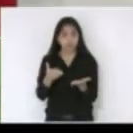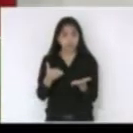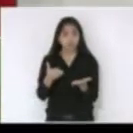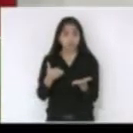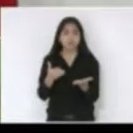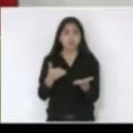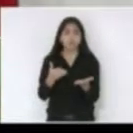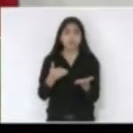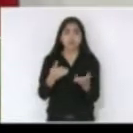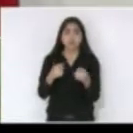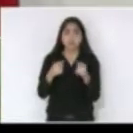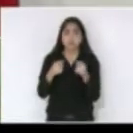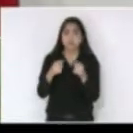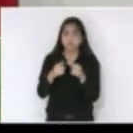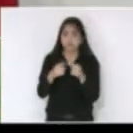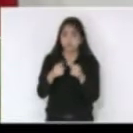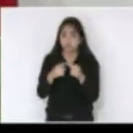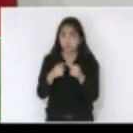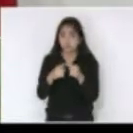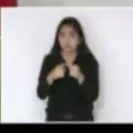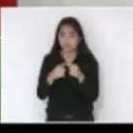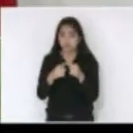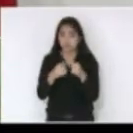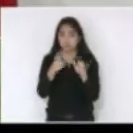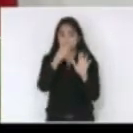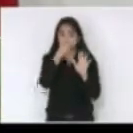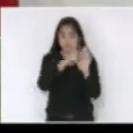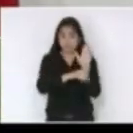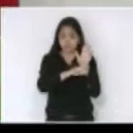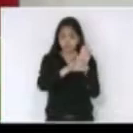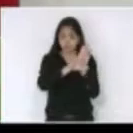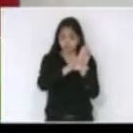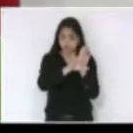em primeiro lugar eu devo dizer com relação a esse projeto